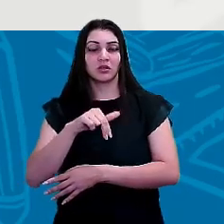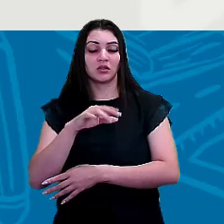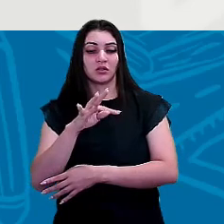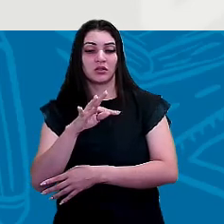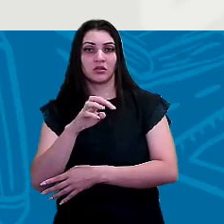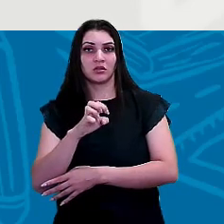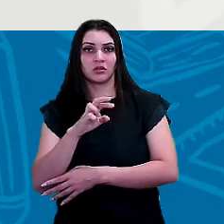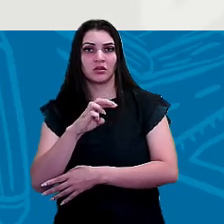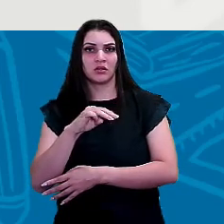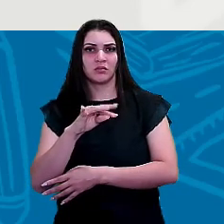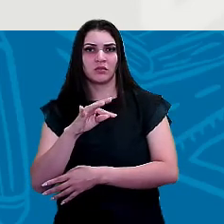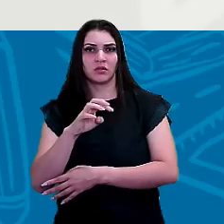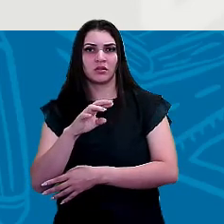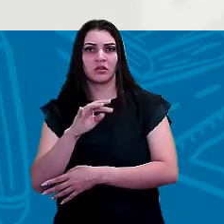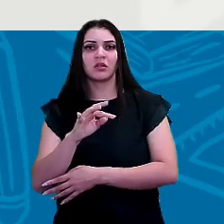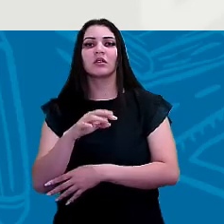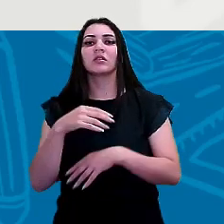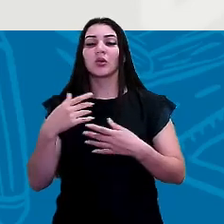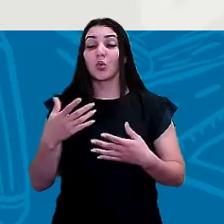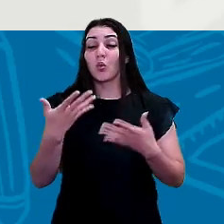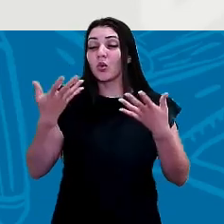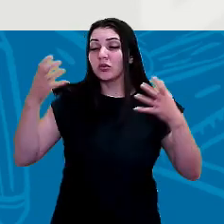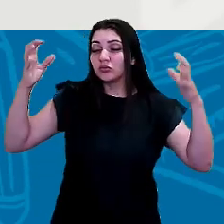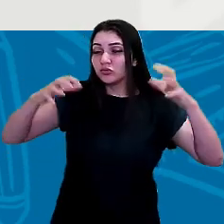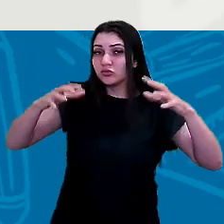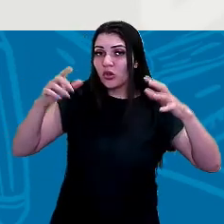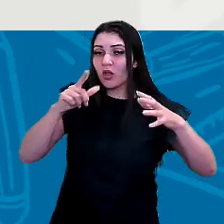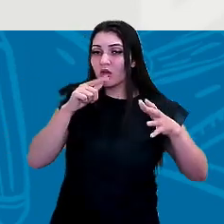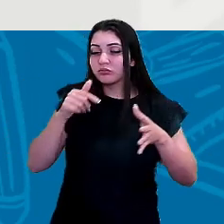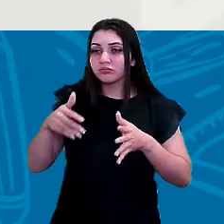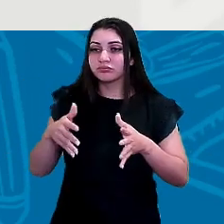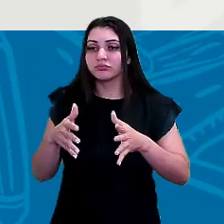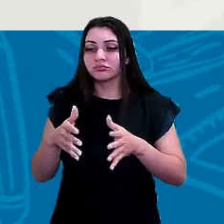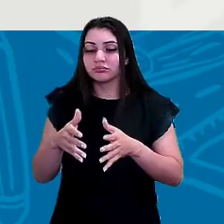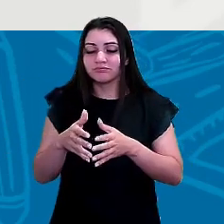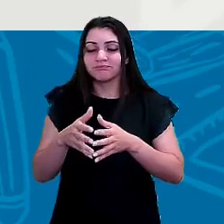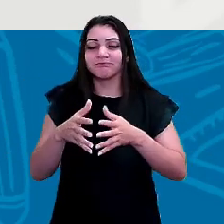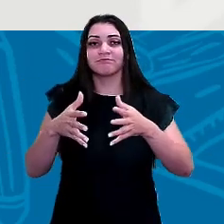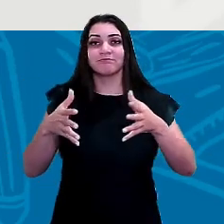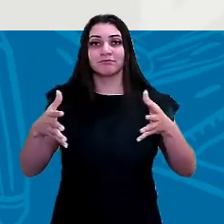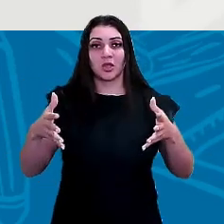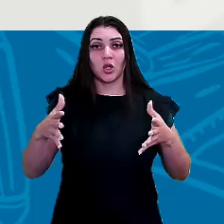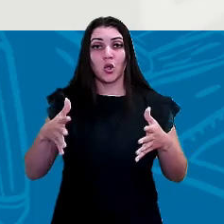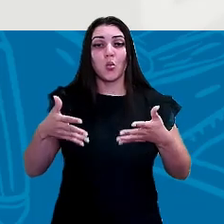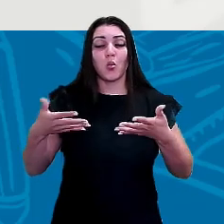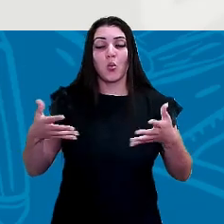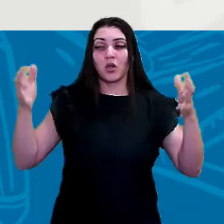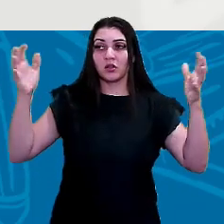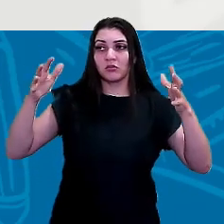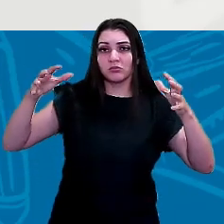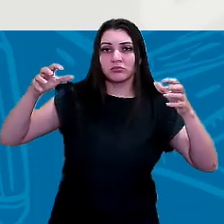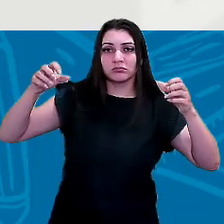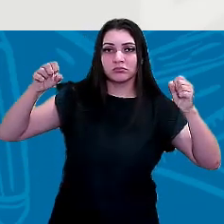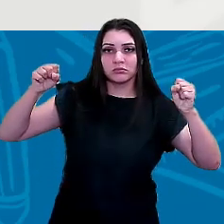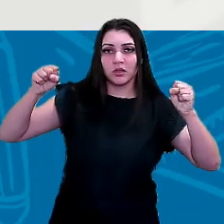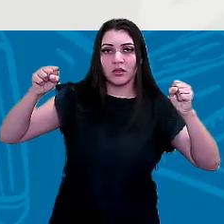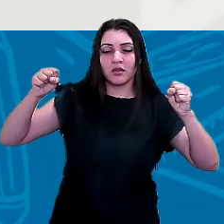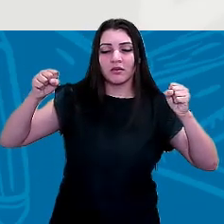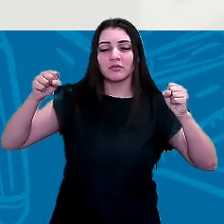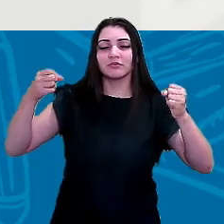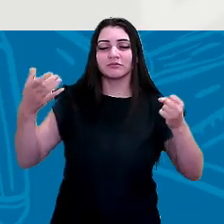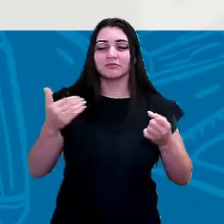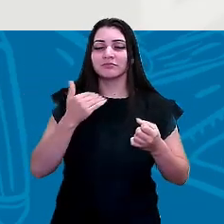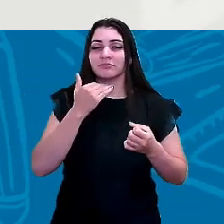as águas vão correr em direção ao leito do rio né? e o rio vai surgir mas no período de estiagem então sem ser alimentado